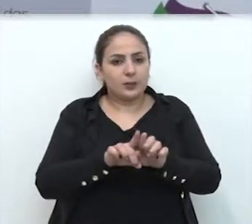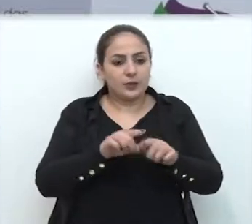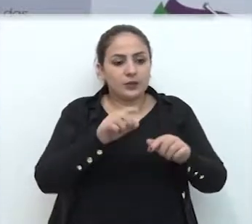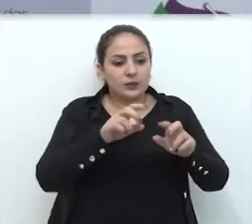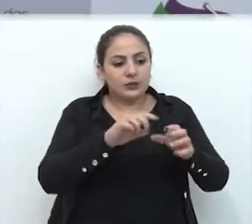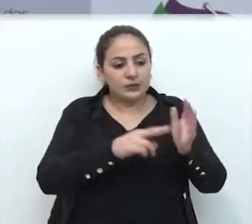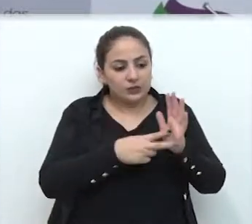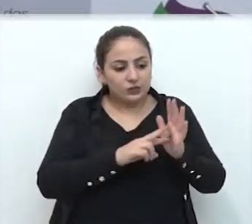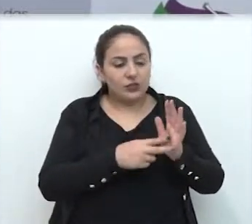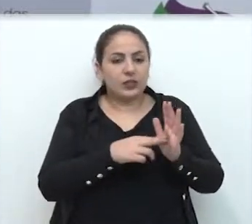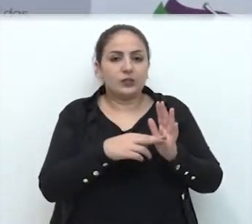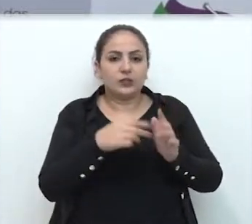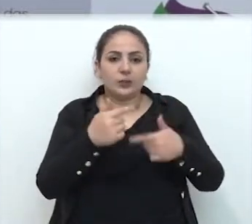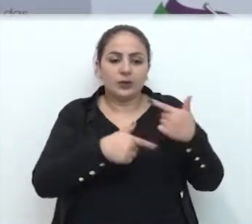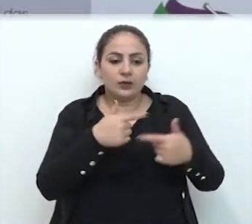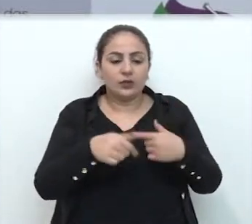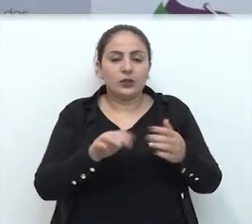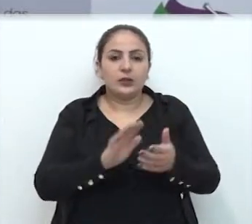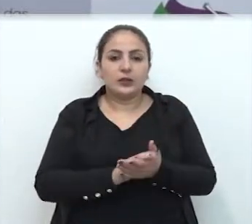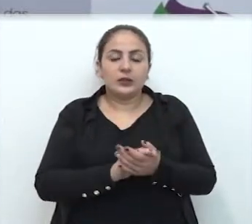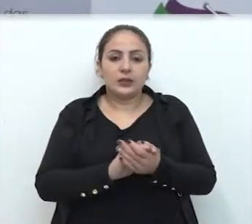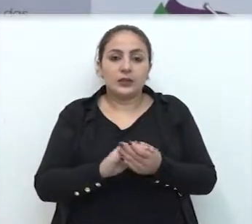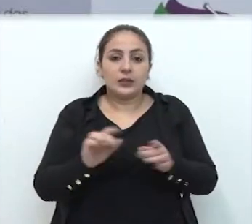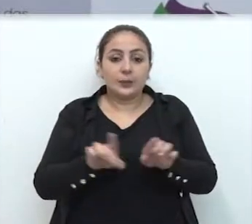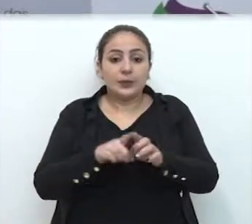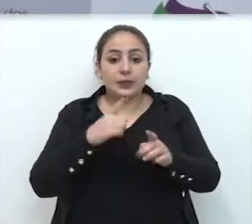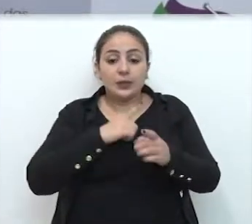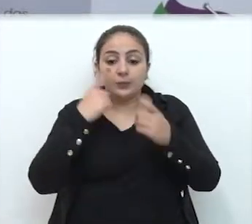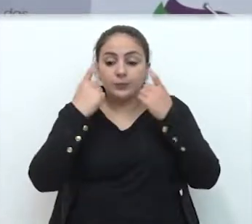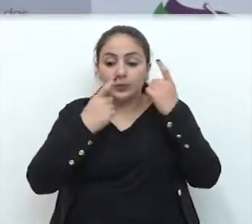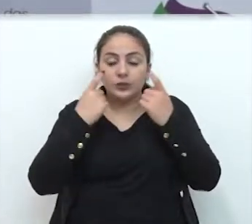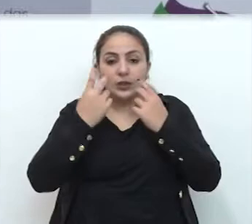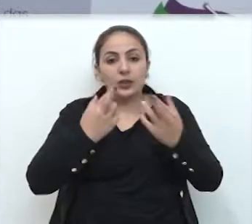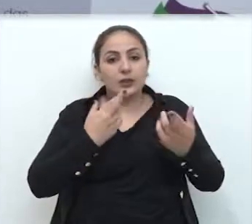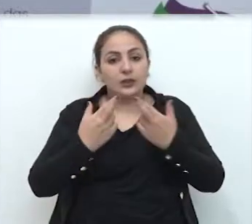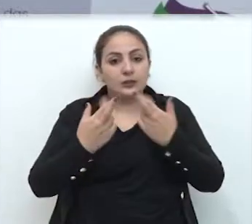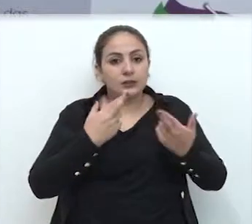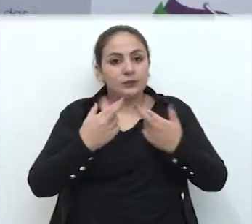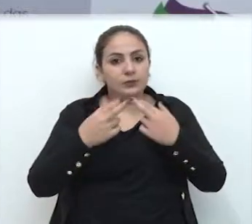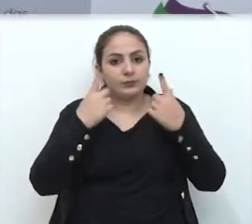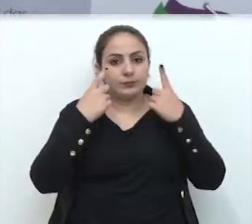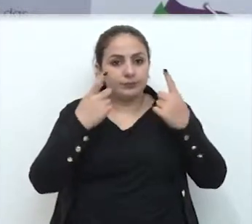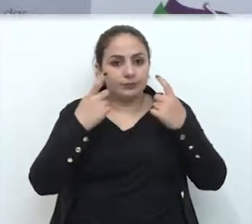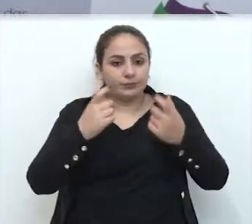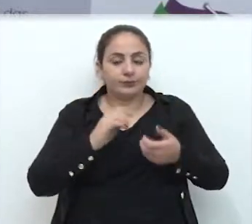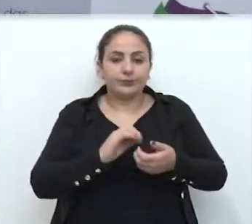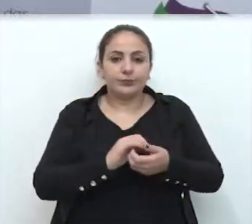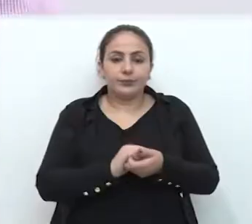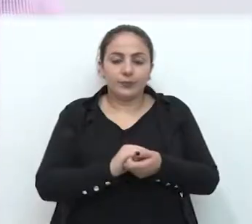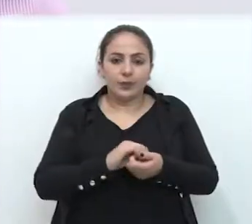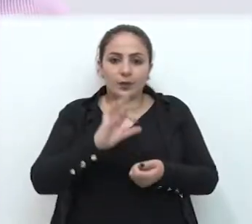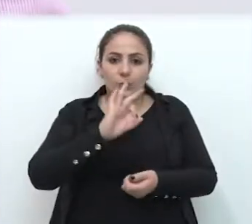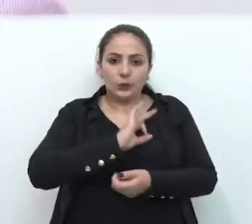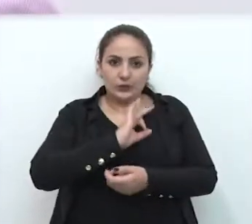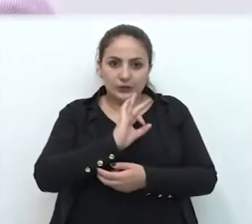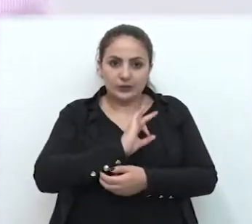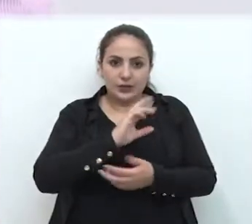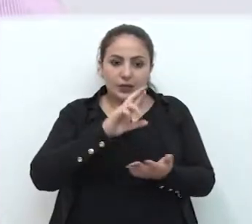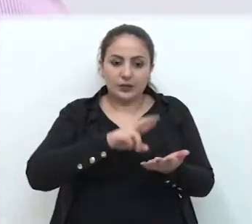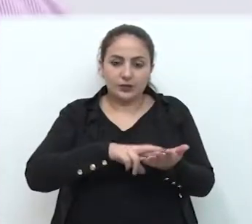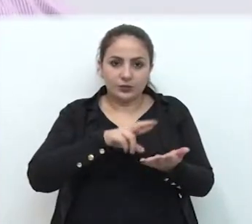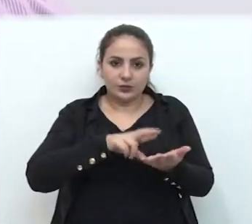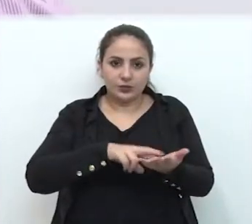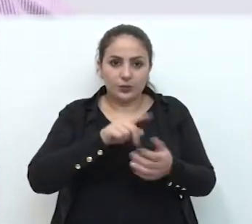sindicatos trabalhadores, dos subprefeitos que têm essa preocupação em relação à alta violência e à alta criminalidade. A Brigada